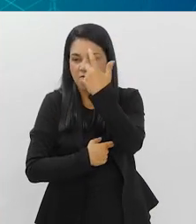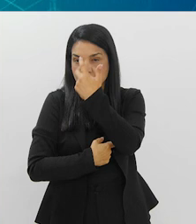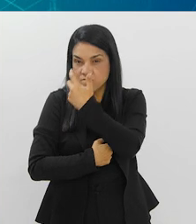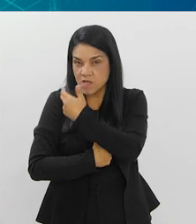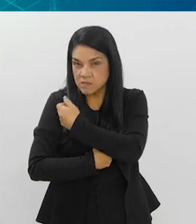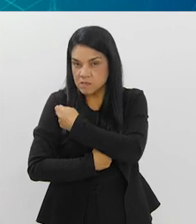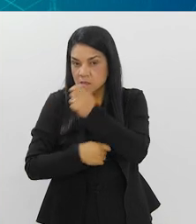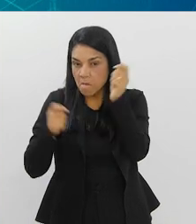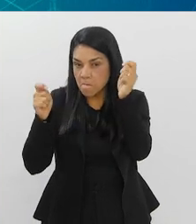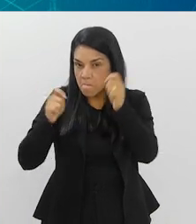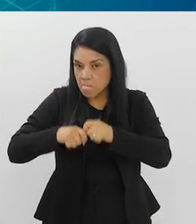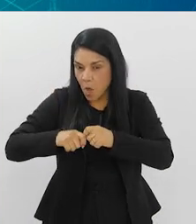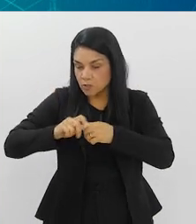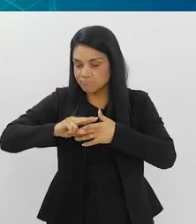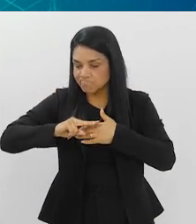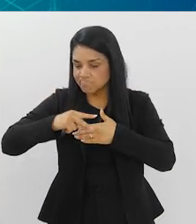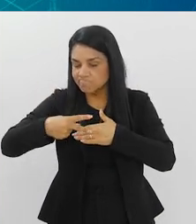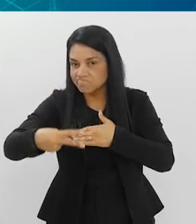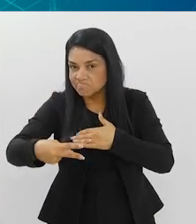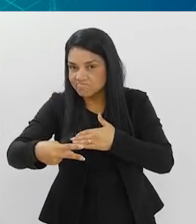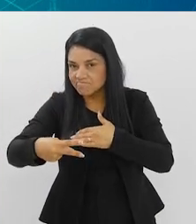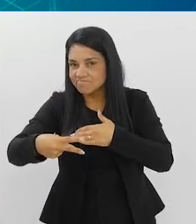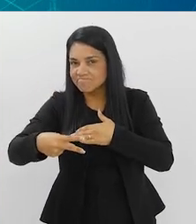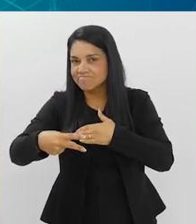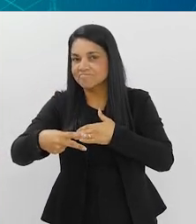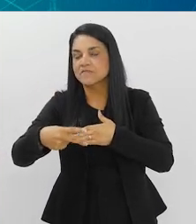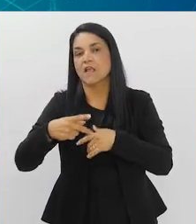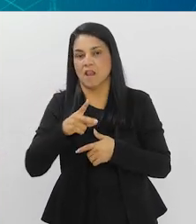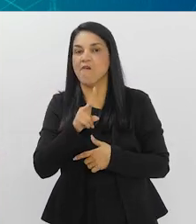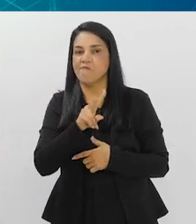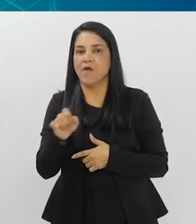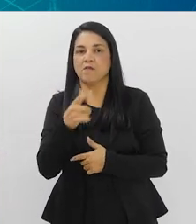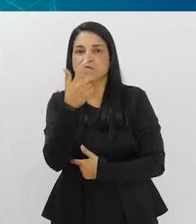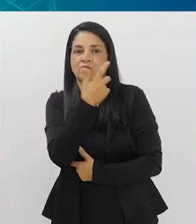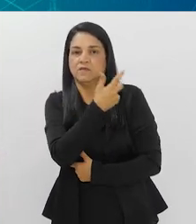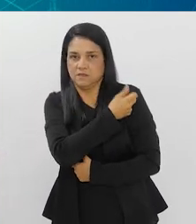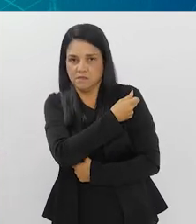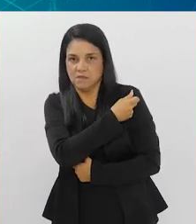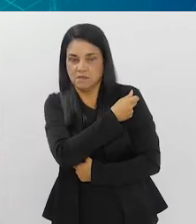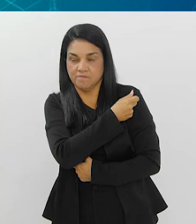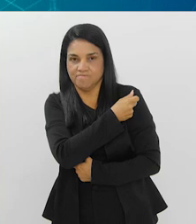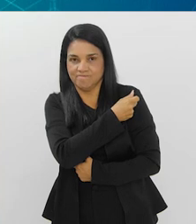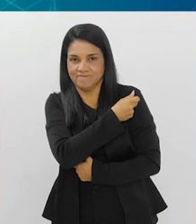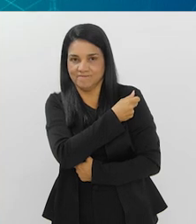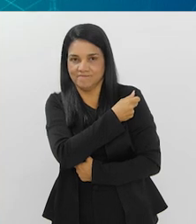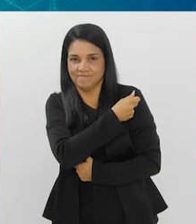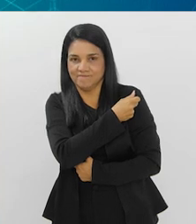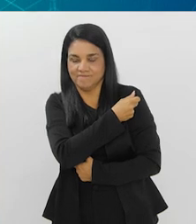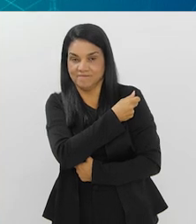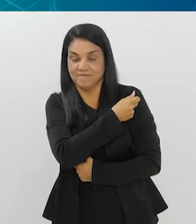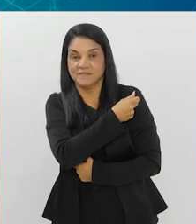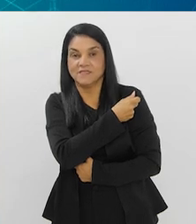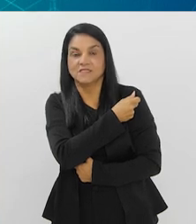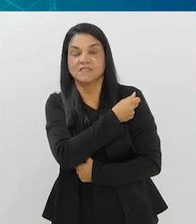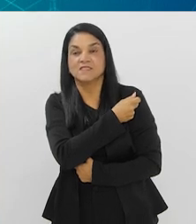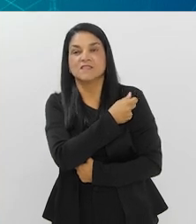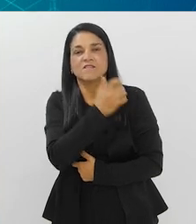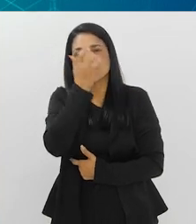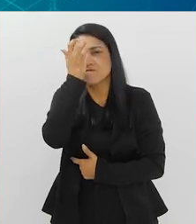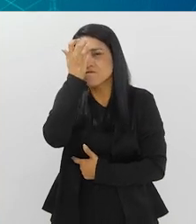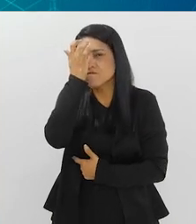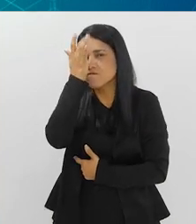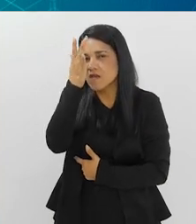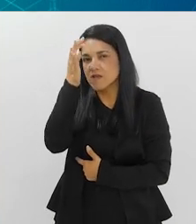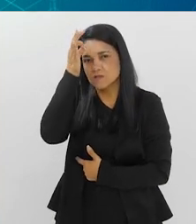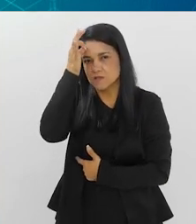vacina pode causar eventos diversos, ela vai se vacinar. A equação é essa. E